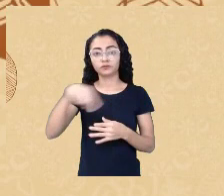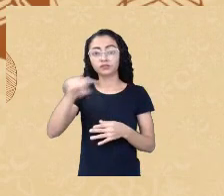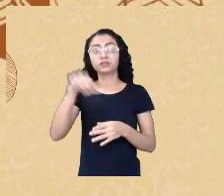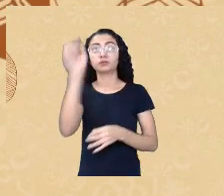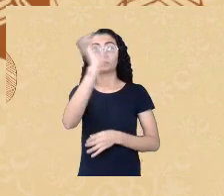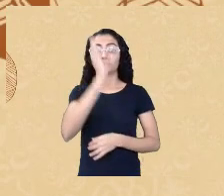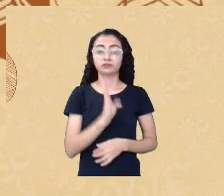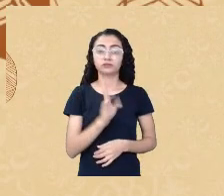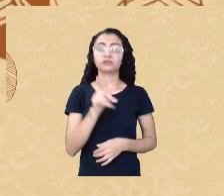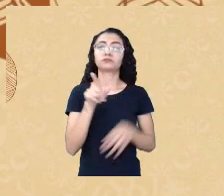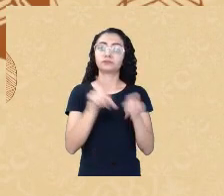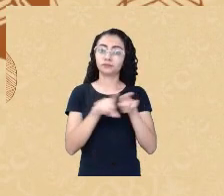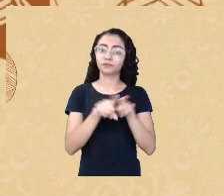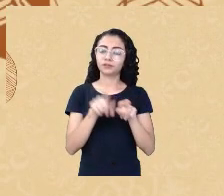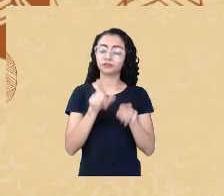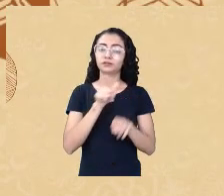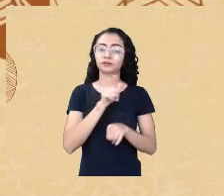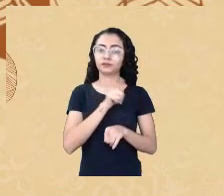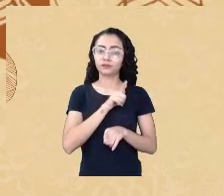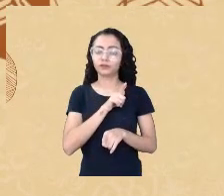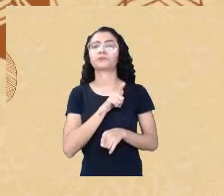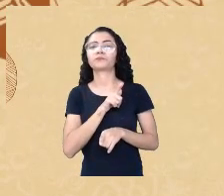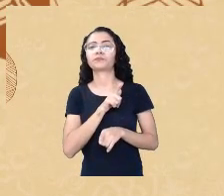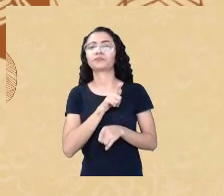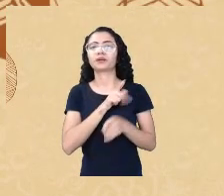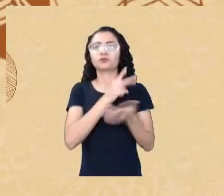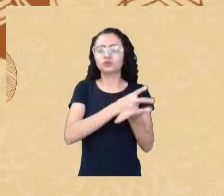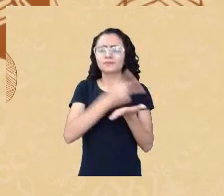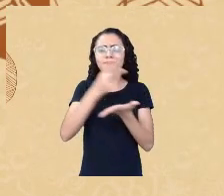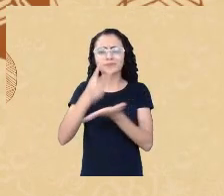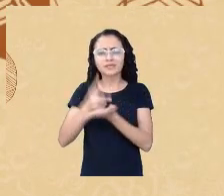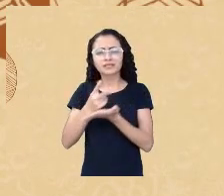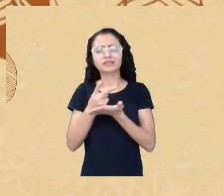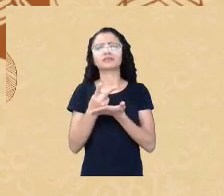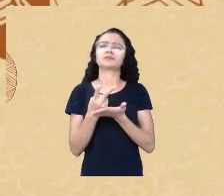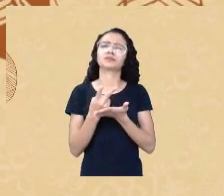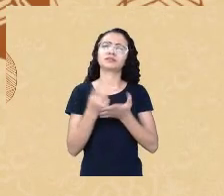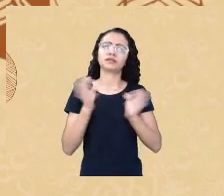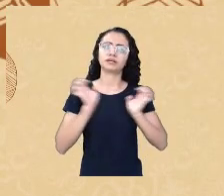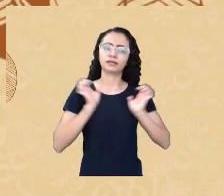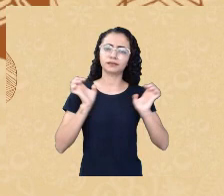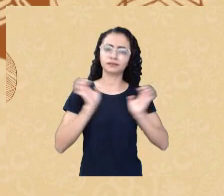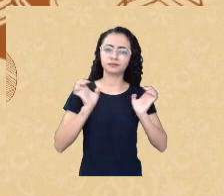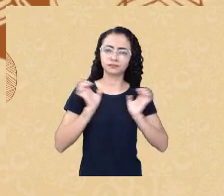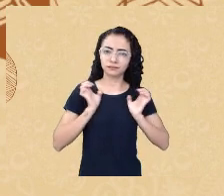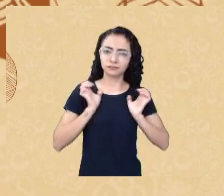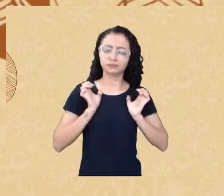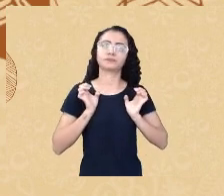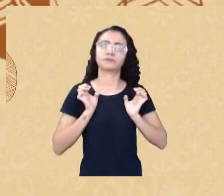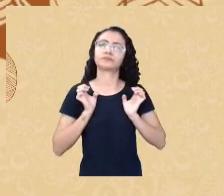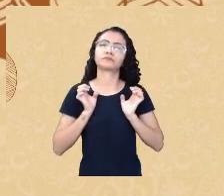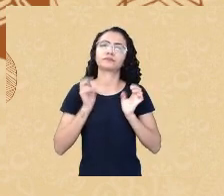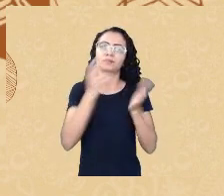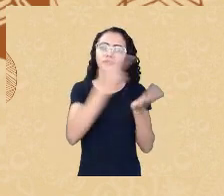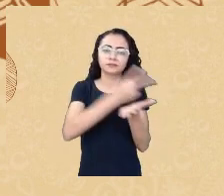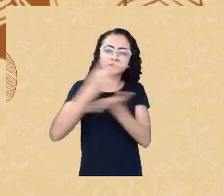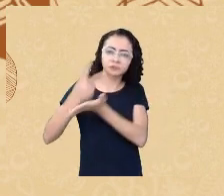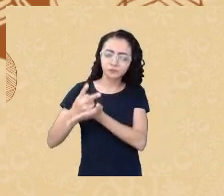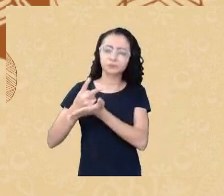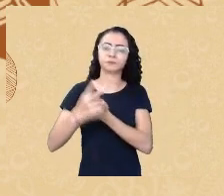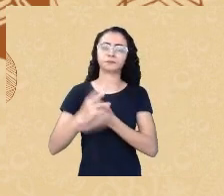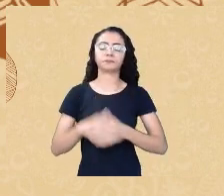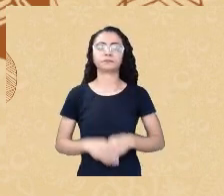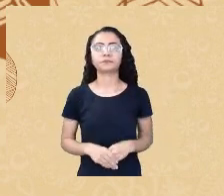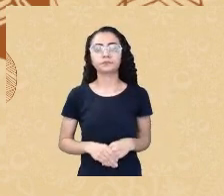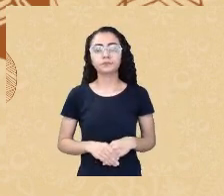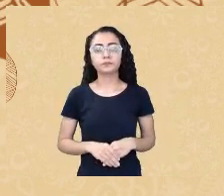mais ou menos as mesmas riquezas praticamente as mesmas e da mesma forma que